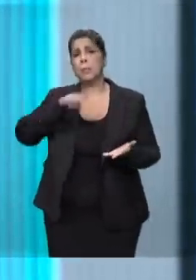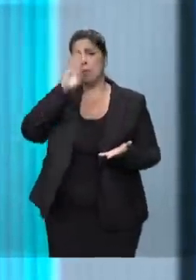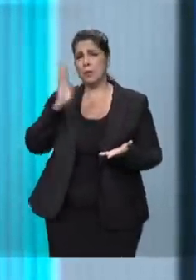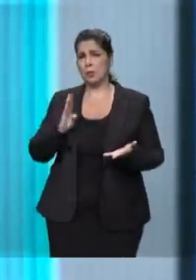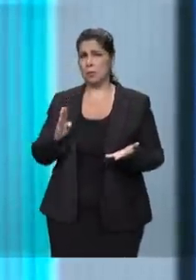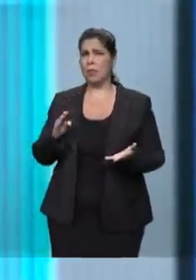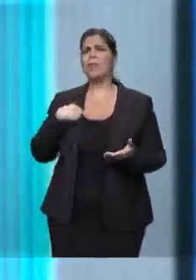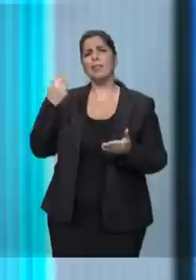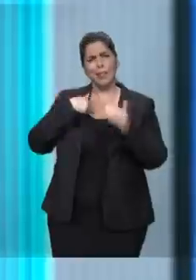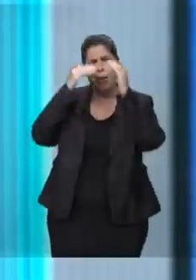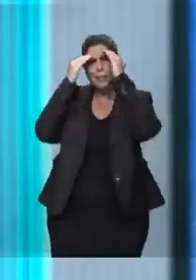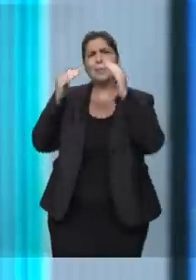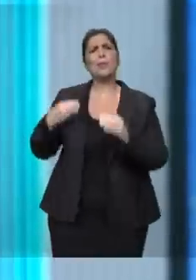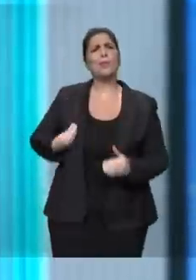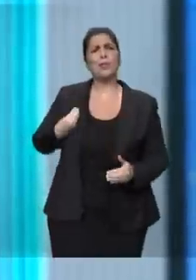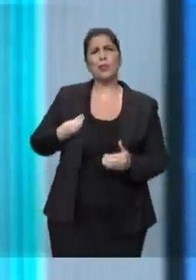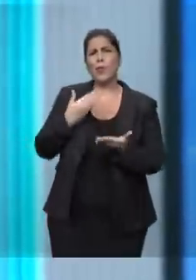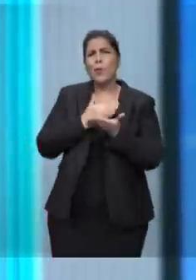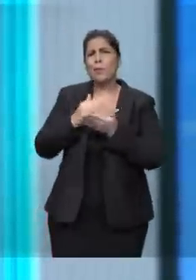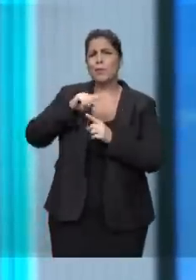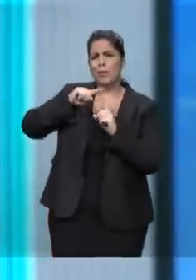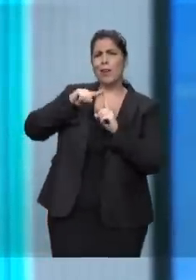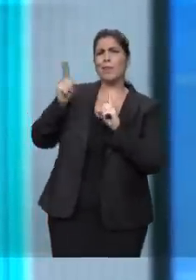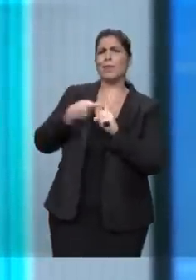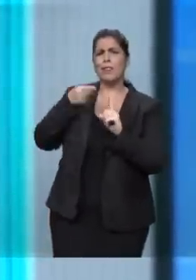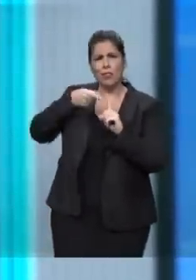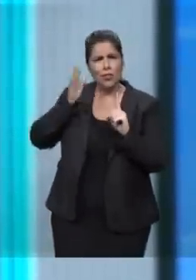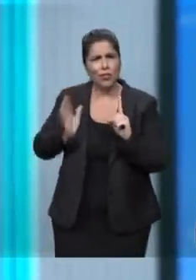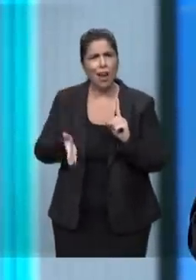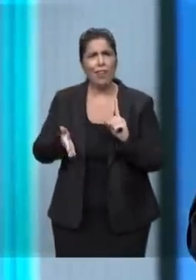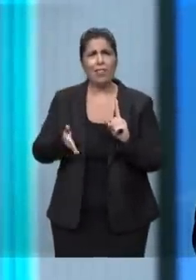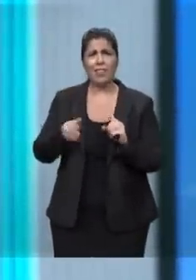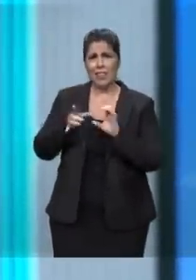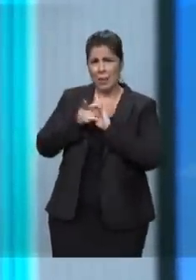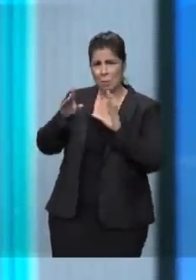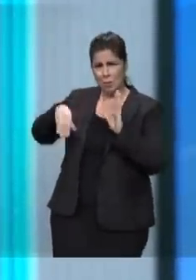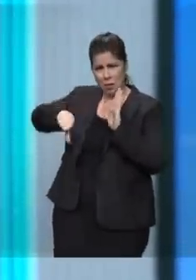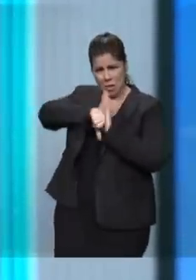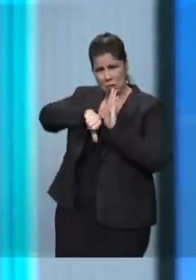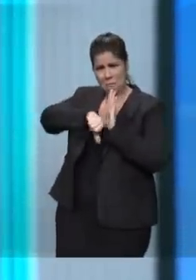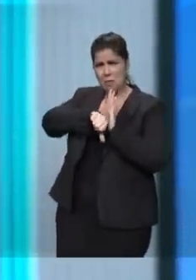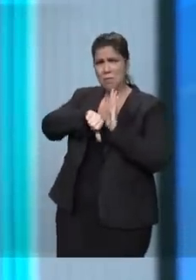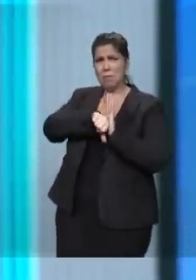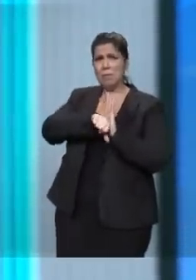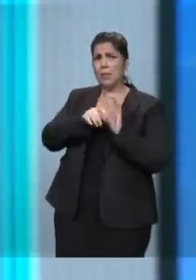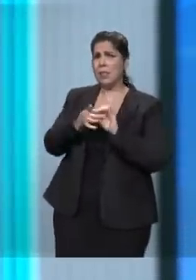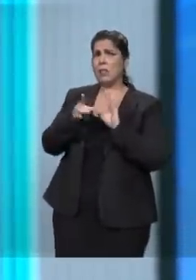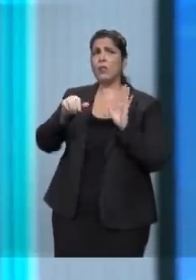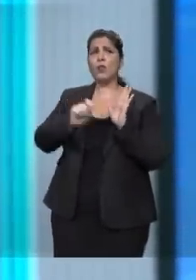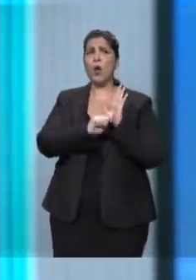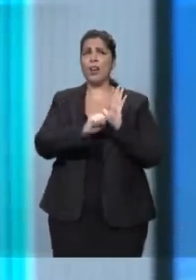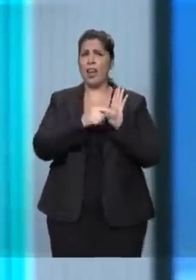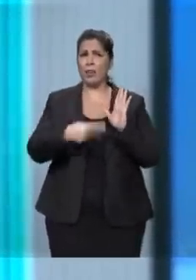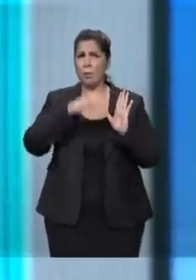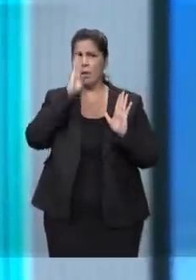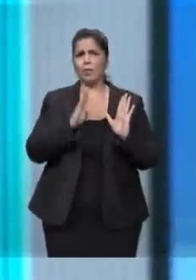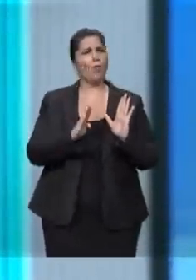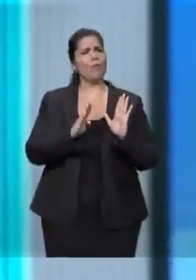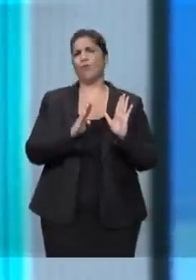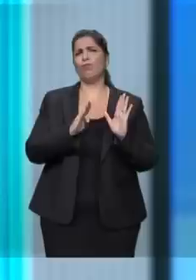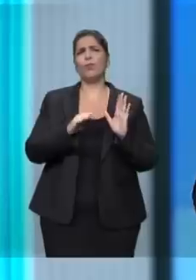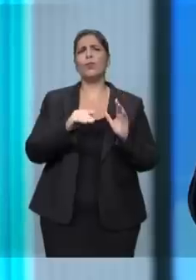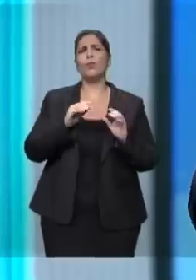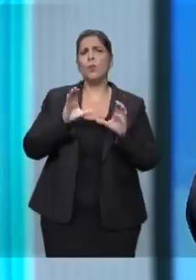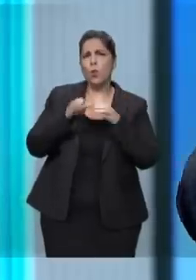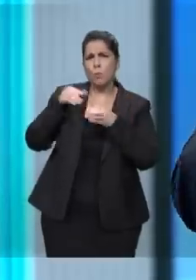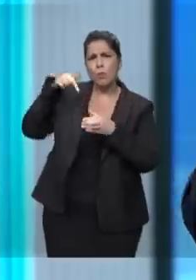concepção. Não queremos a liberação das drogas no Brasil. O outro lado quer defender as drogas. Não